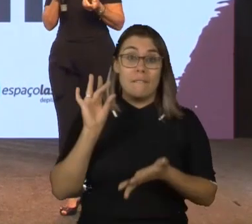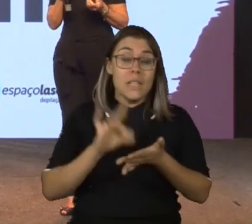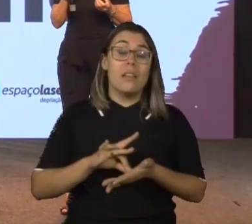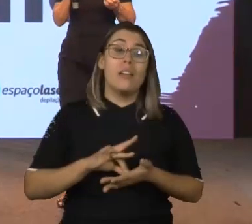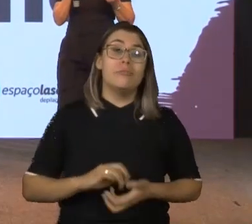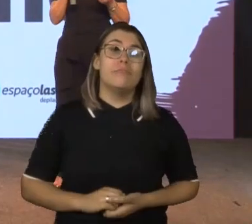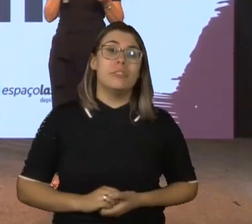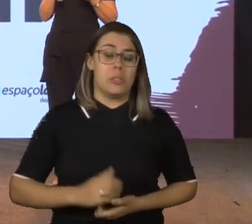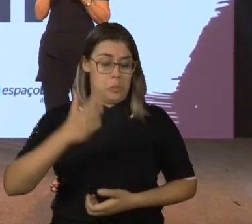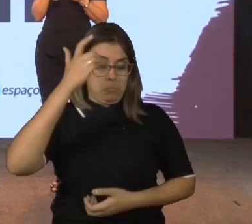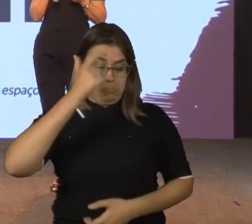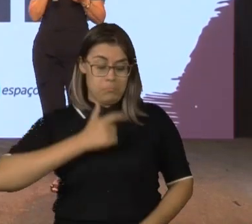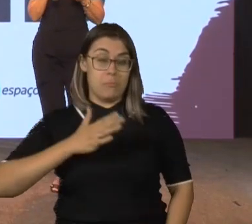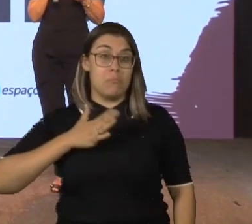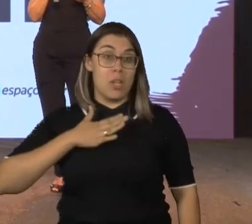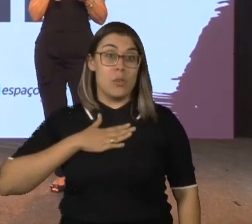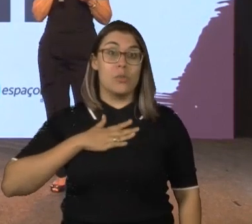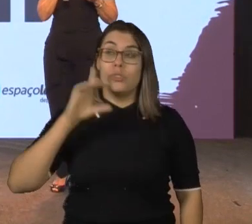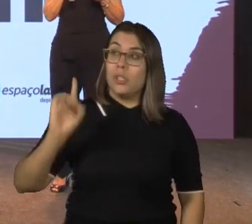de dizer, é o meu direito. Eu falei, sim.